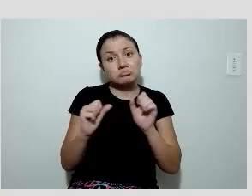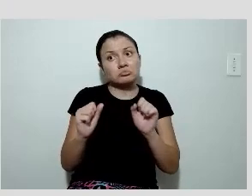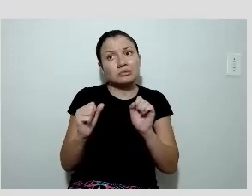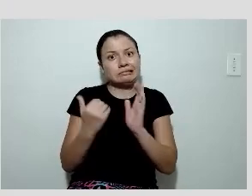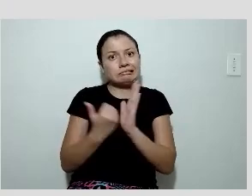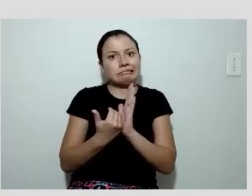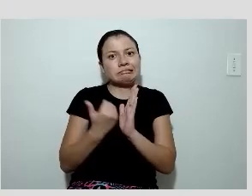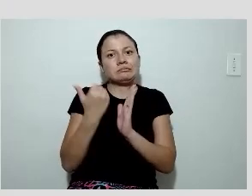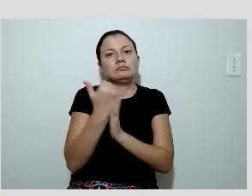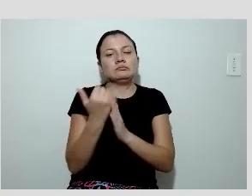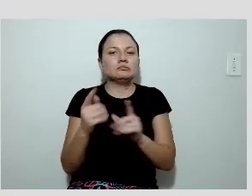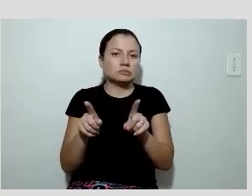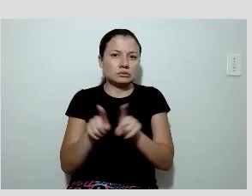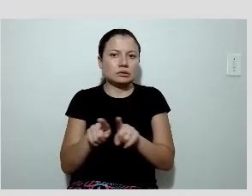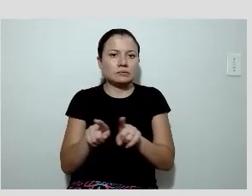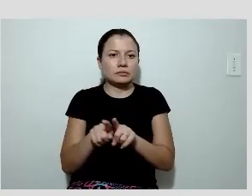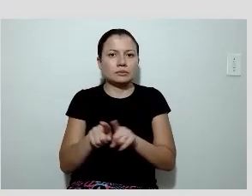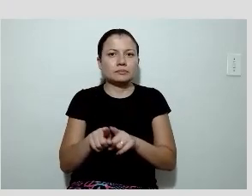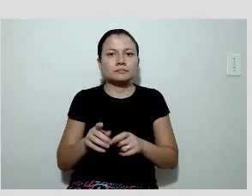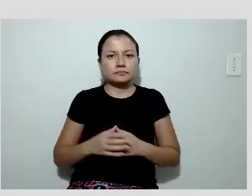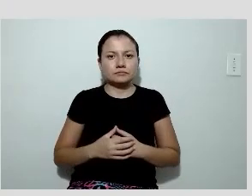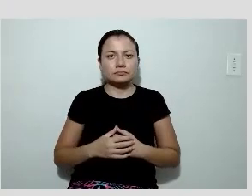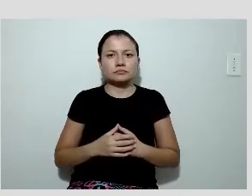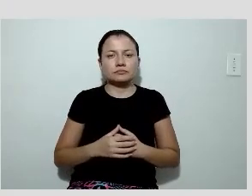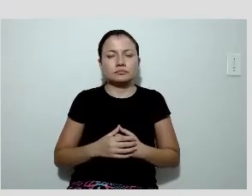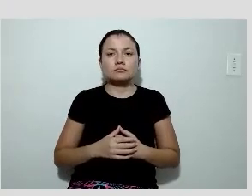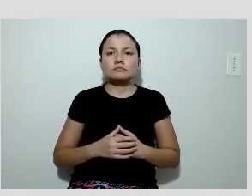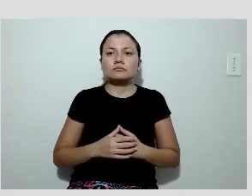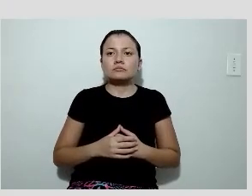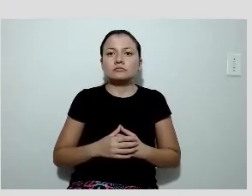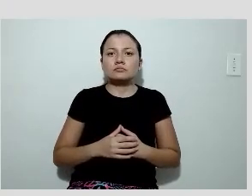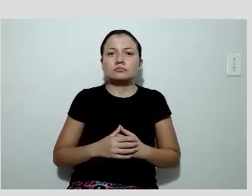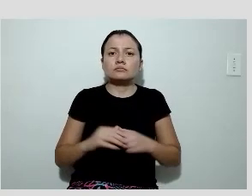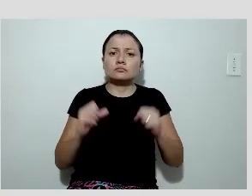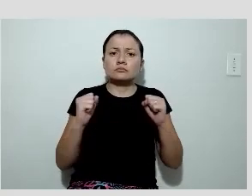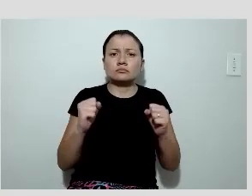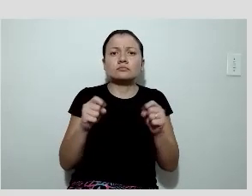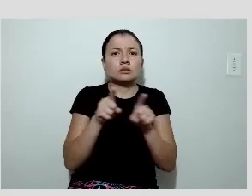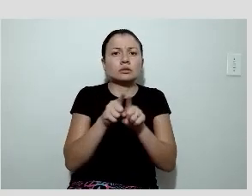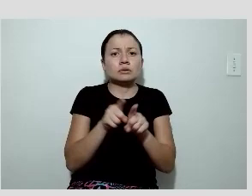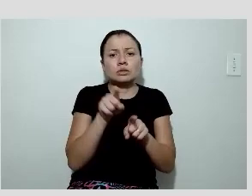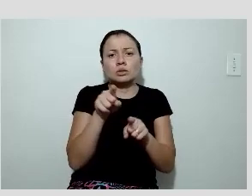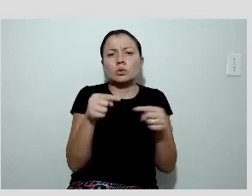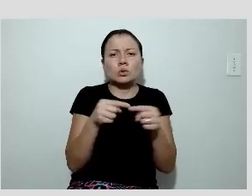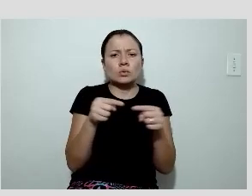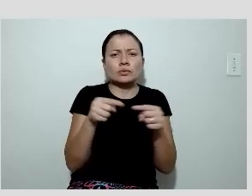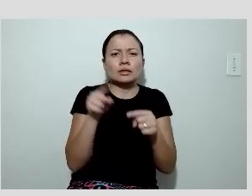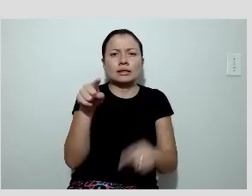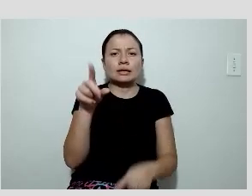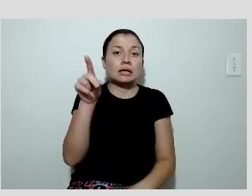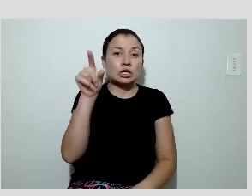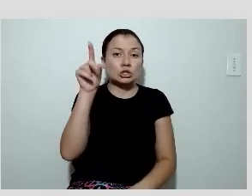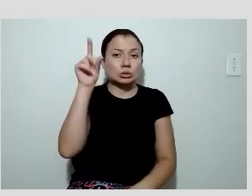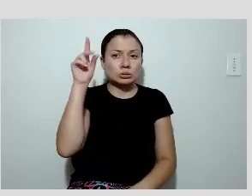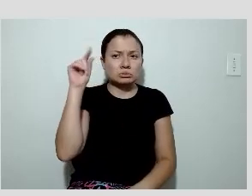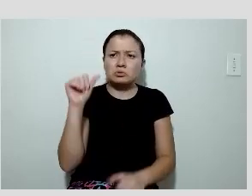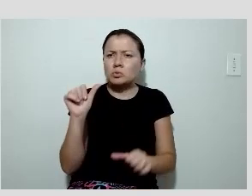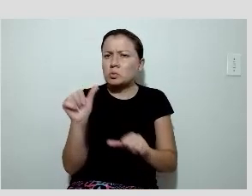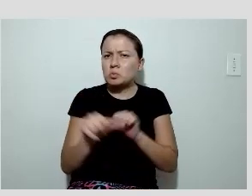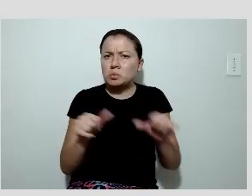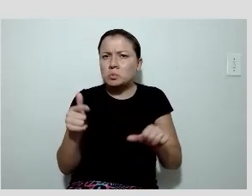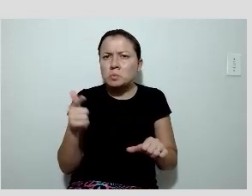Essa onda R ampla poderia significar também o infarto dorsal antigo, não haja outras ondas Qs no